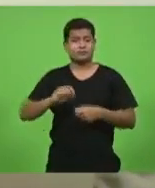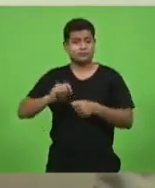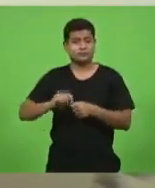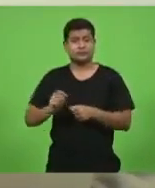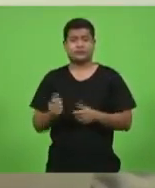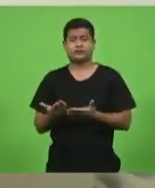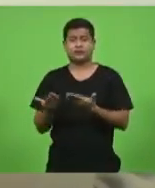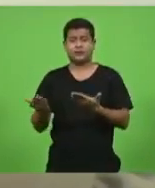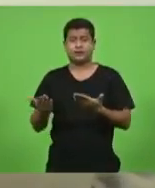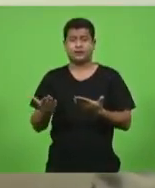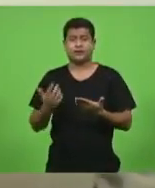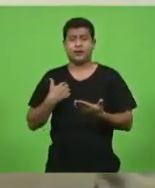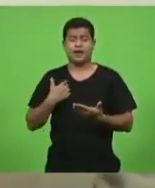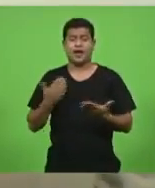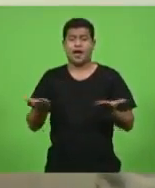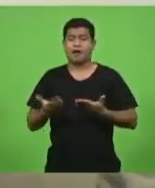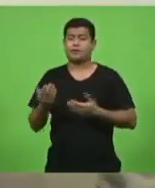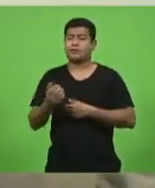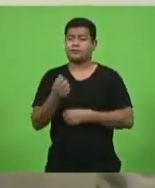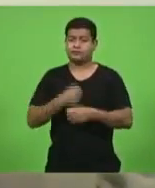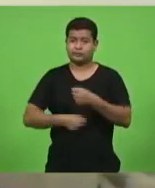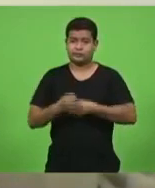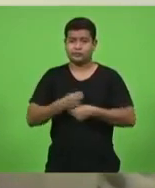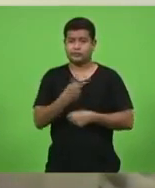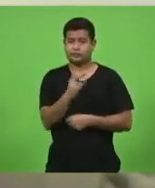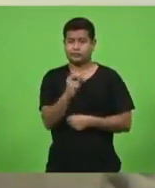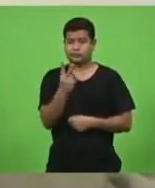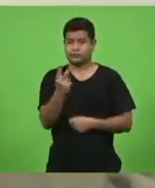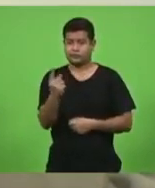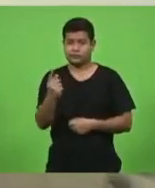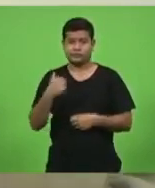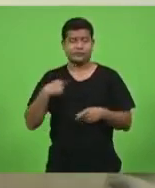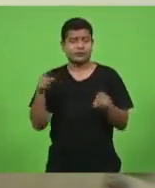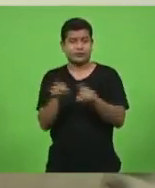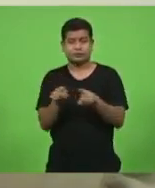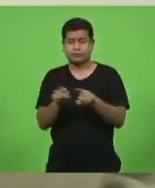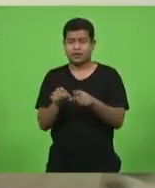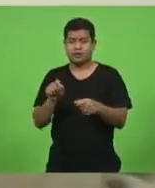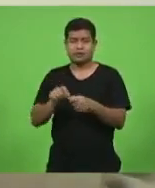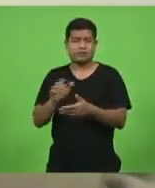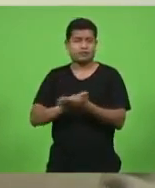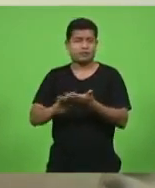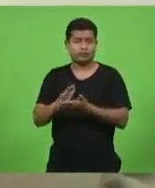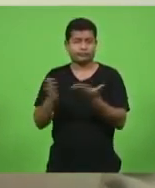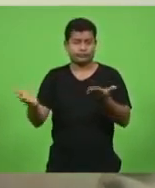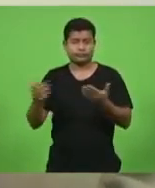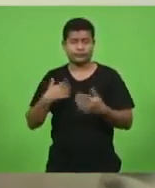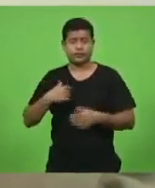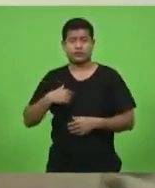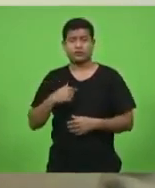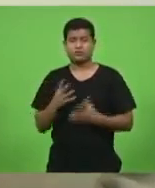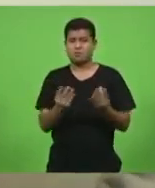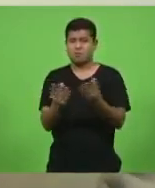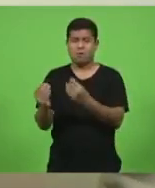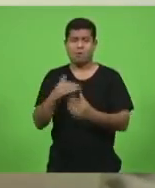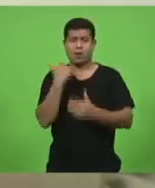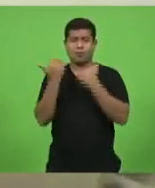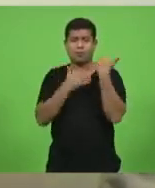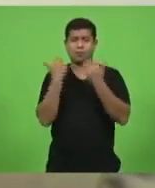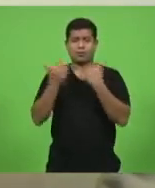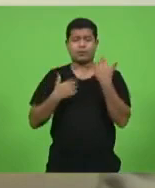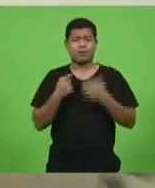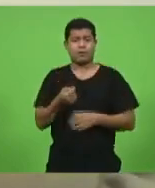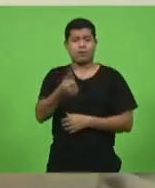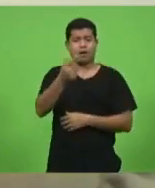foi feito ano passado não foi feito esse ano e nós estamos aí acumulando milhões de óbitos no Brasil quase chegando a